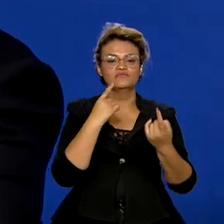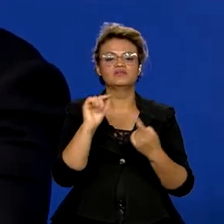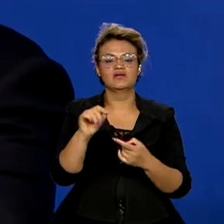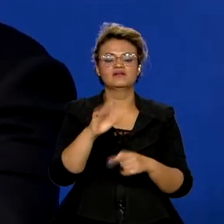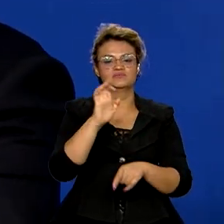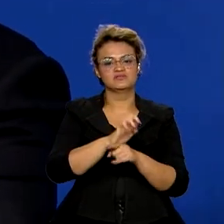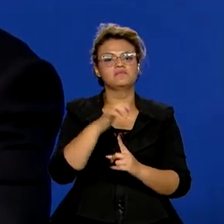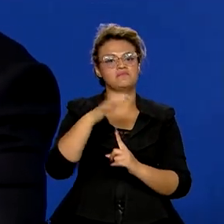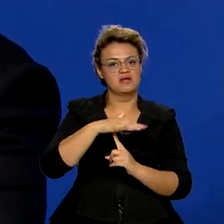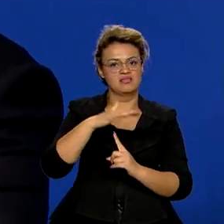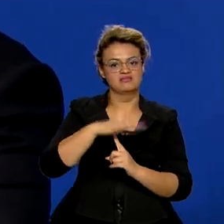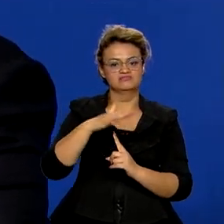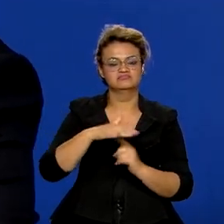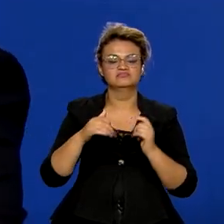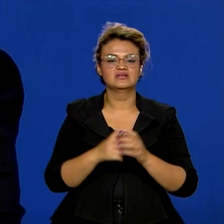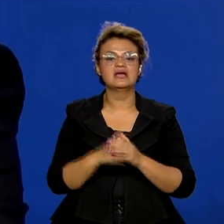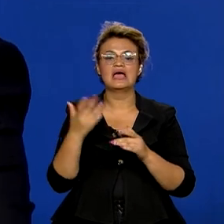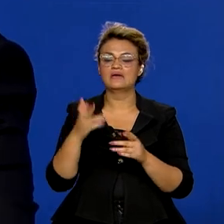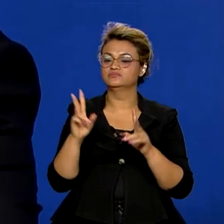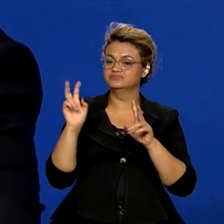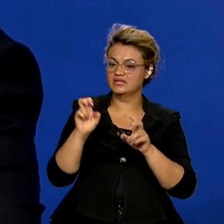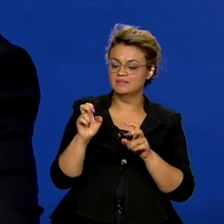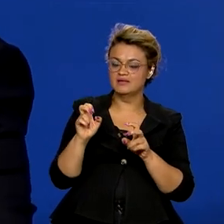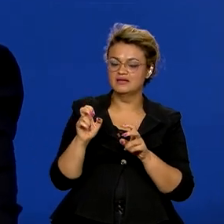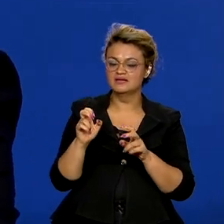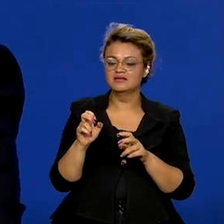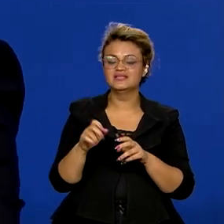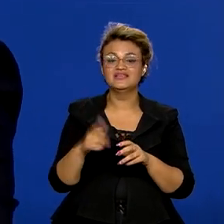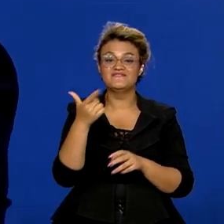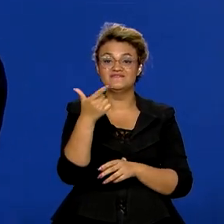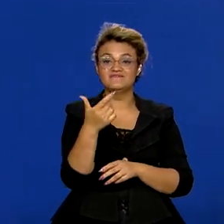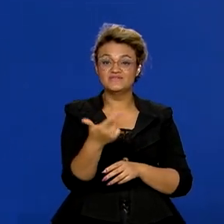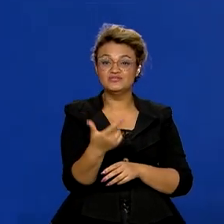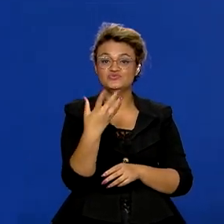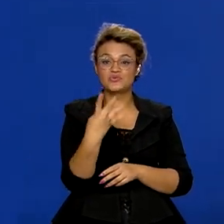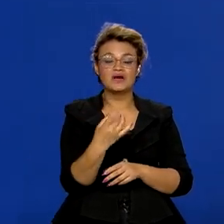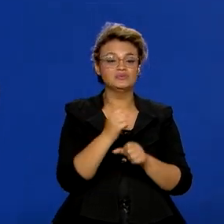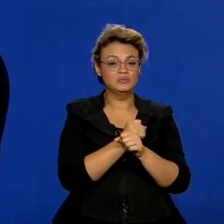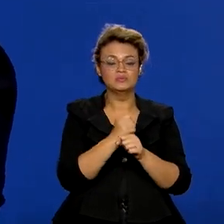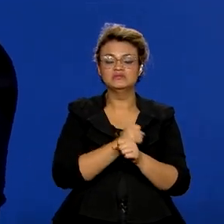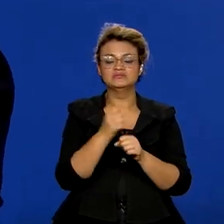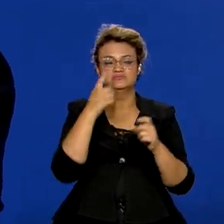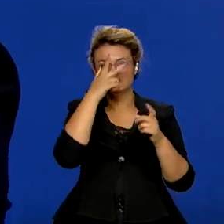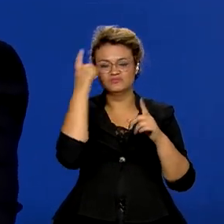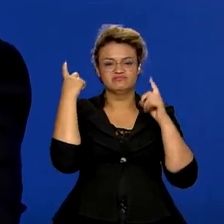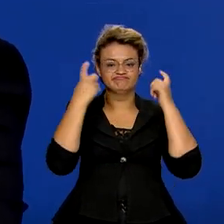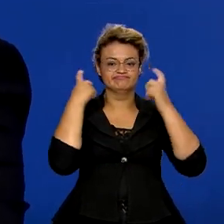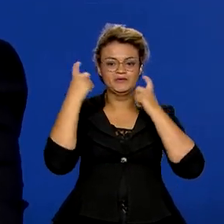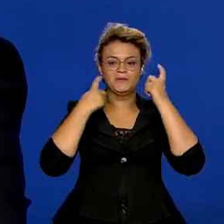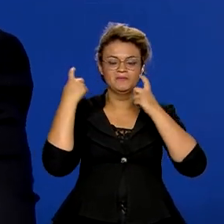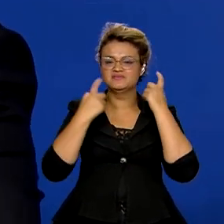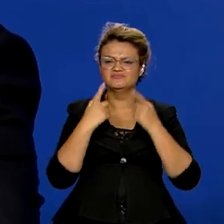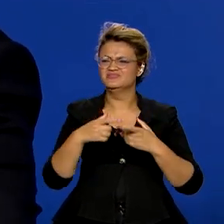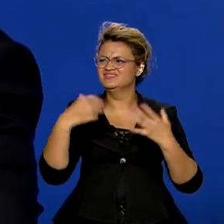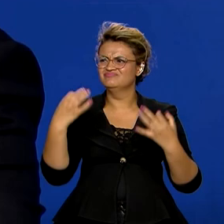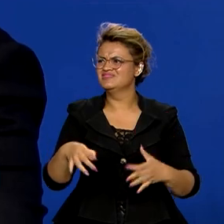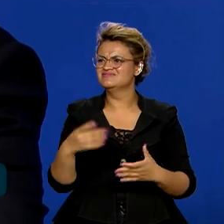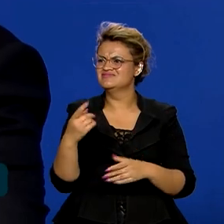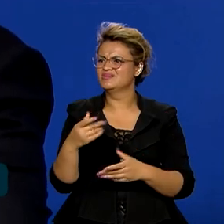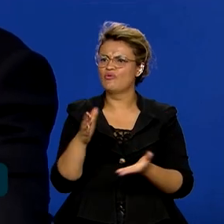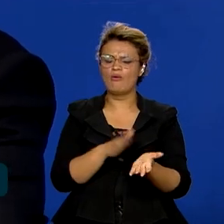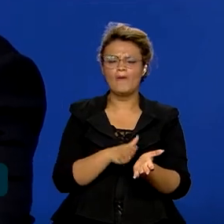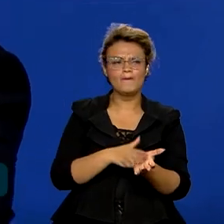do Paraná. Então era um assunto que por 24 anos atormentou os paranaenses, porque não era justo. Se